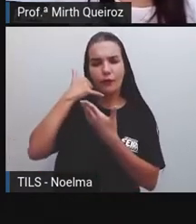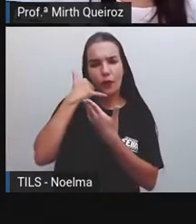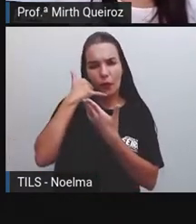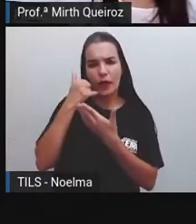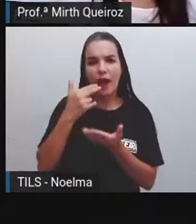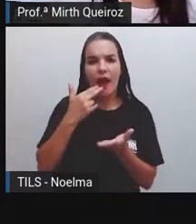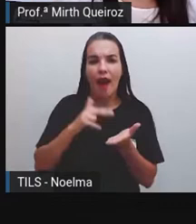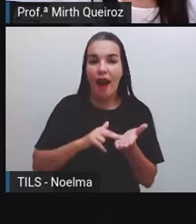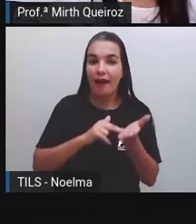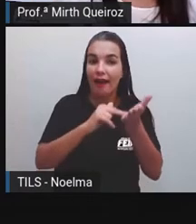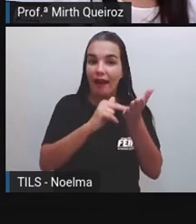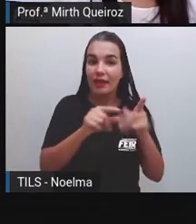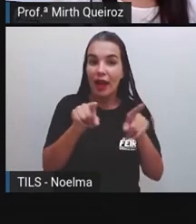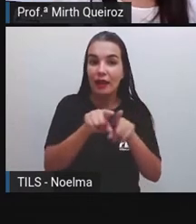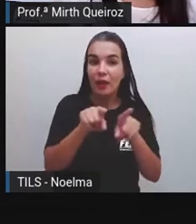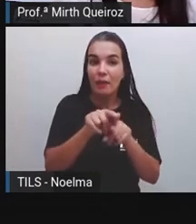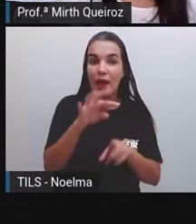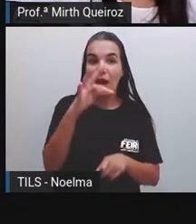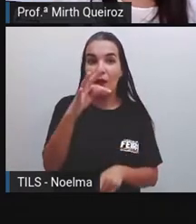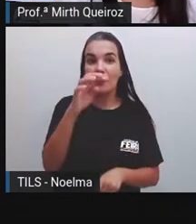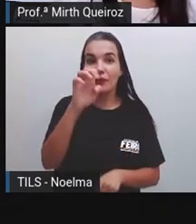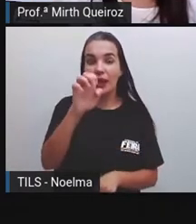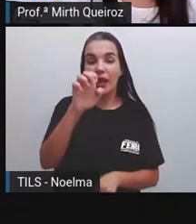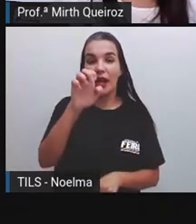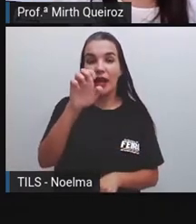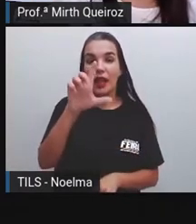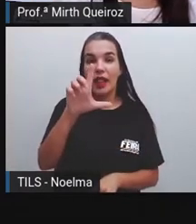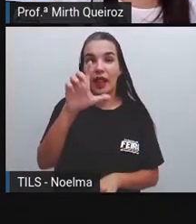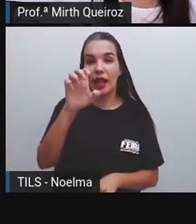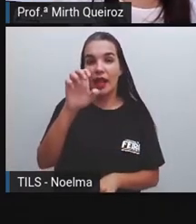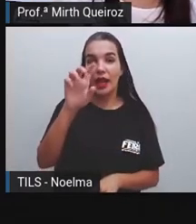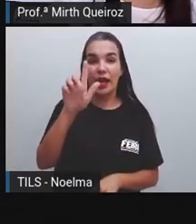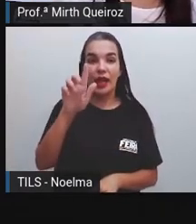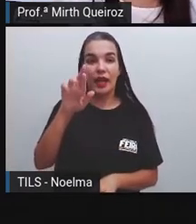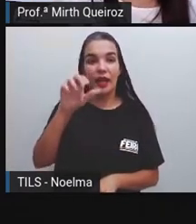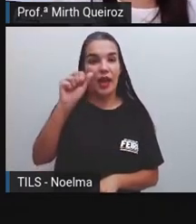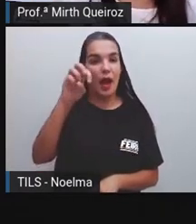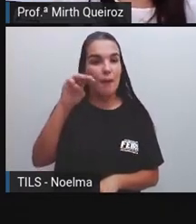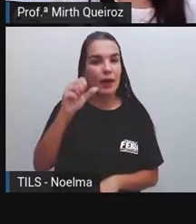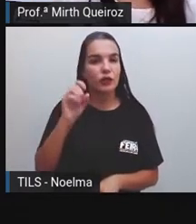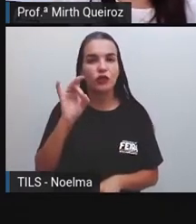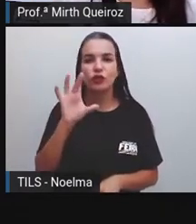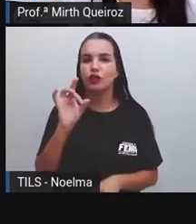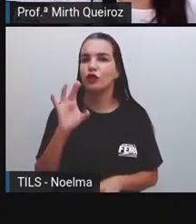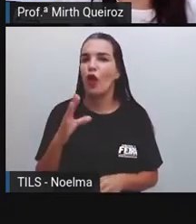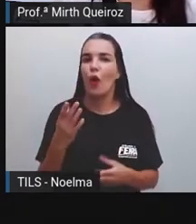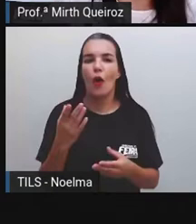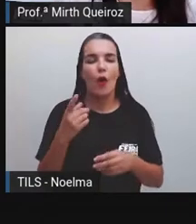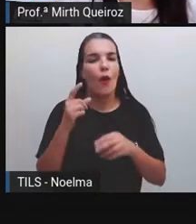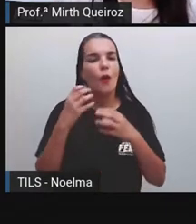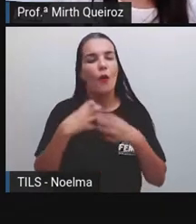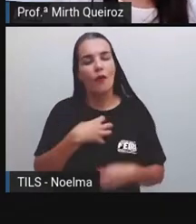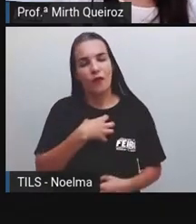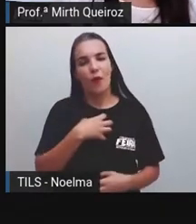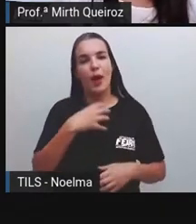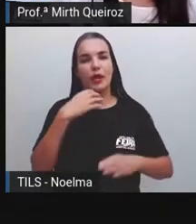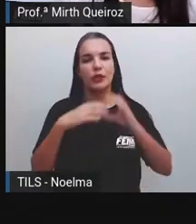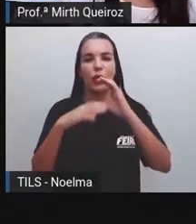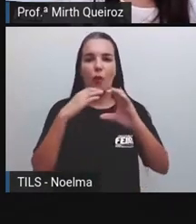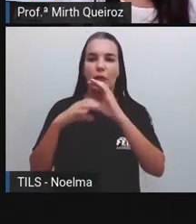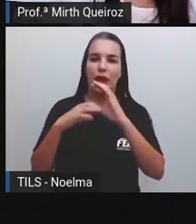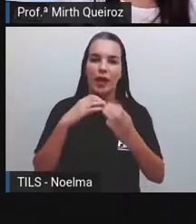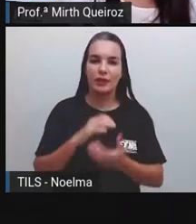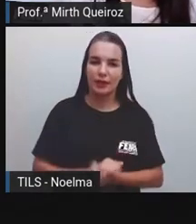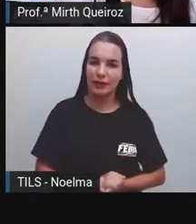e o telegrama Eram os métodos utilizados para entrar em contato com amigos e familiares O telefone